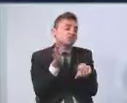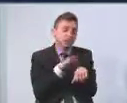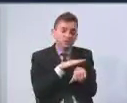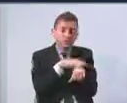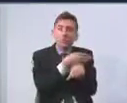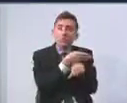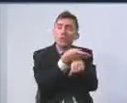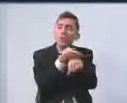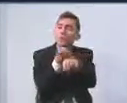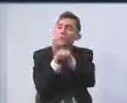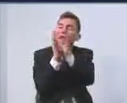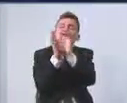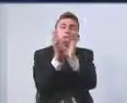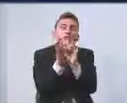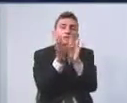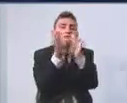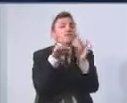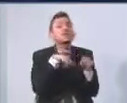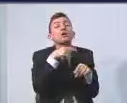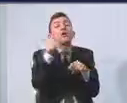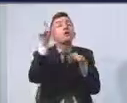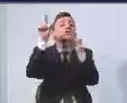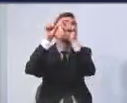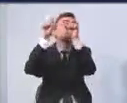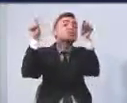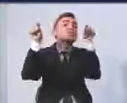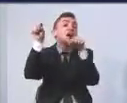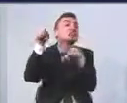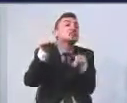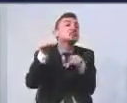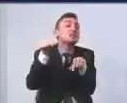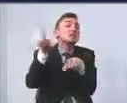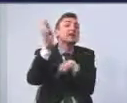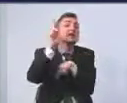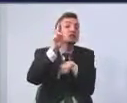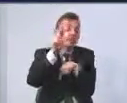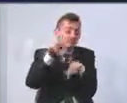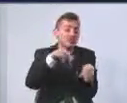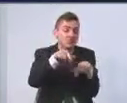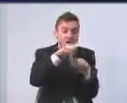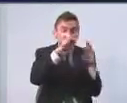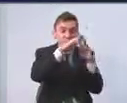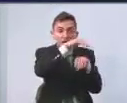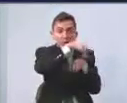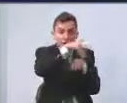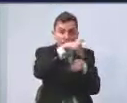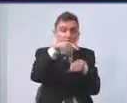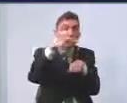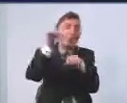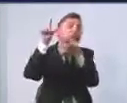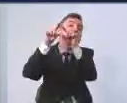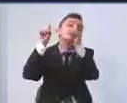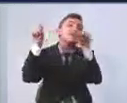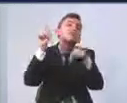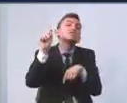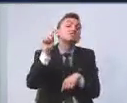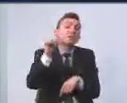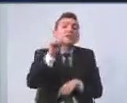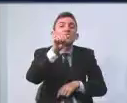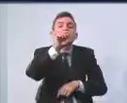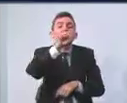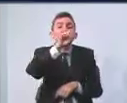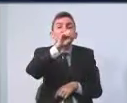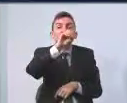o tempo para poder atender vocês, mas uma outra entidade que também trabalha nesse sentido, com moradores e moradoras de rua, é São